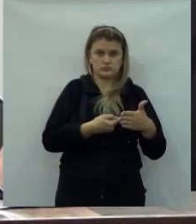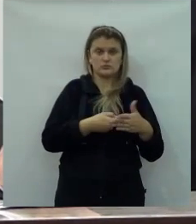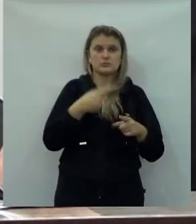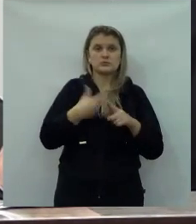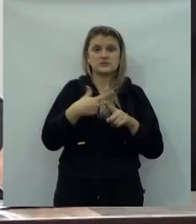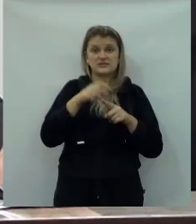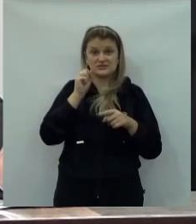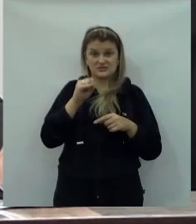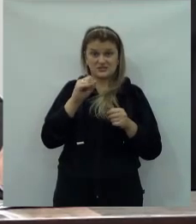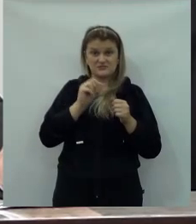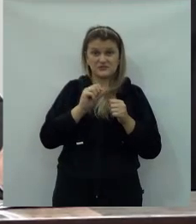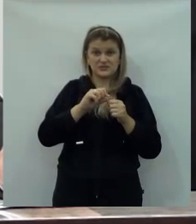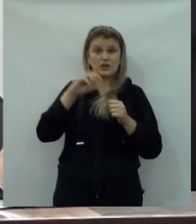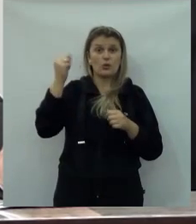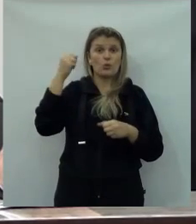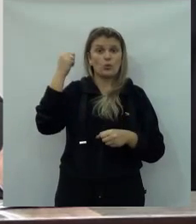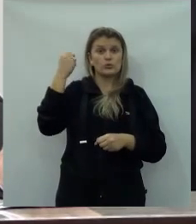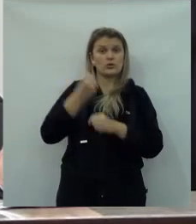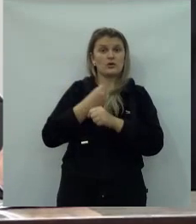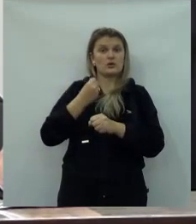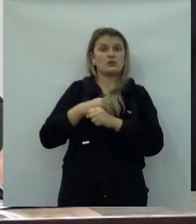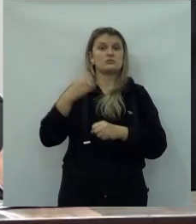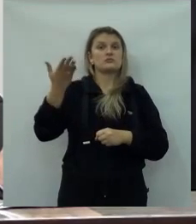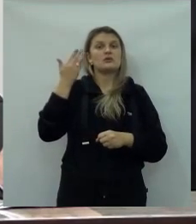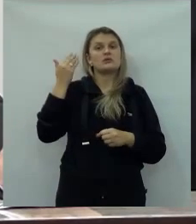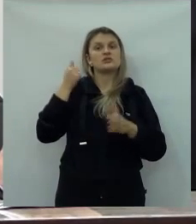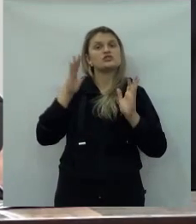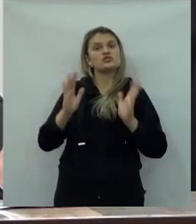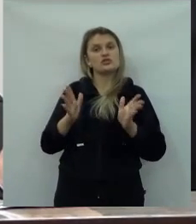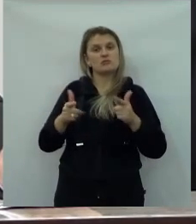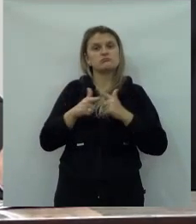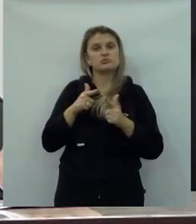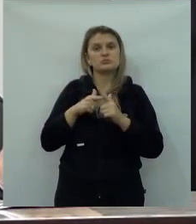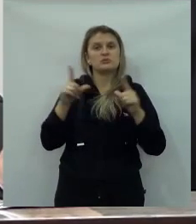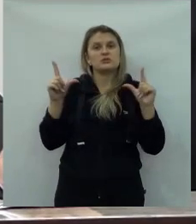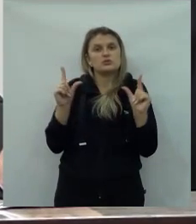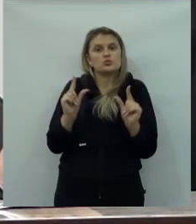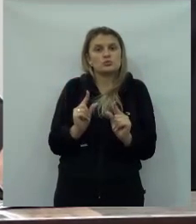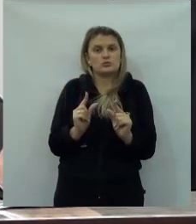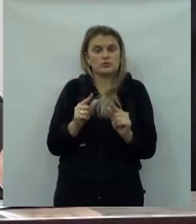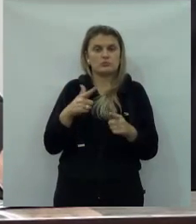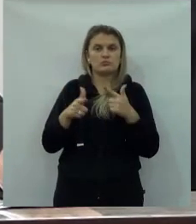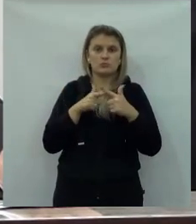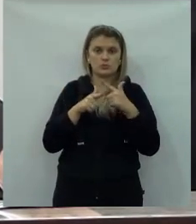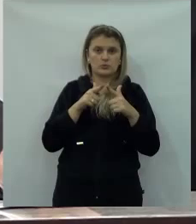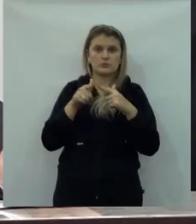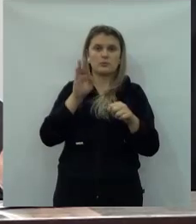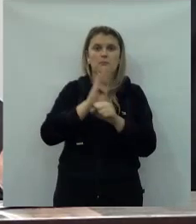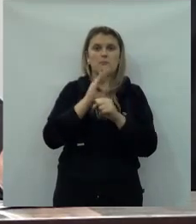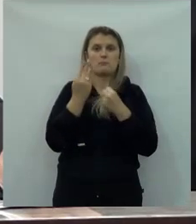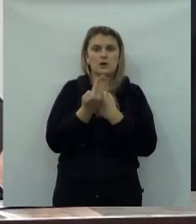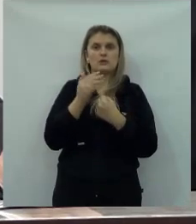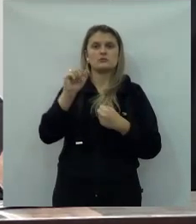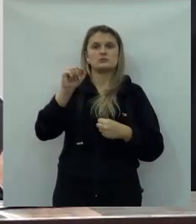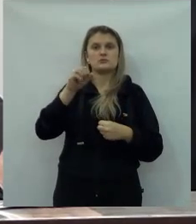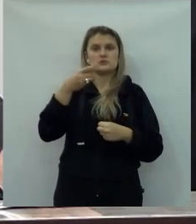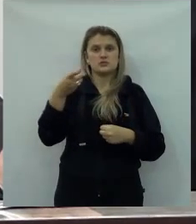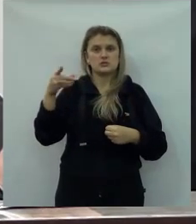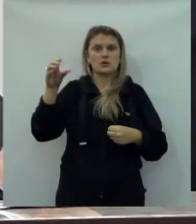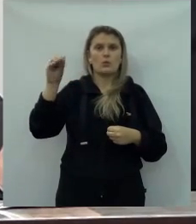da renovação do contrato. Isso foi o... Se nós tivéssemos feito isso há oito anos atrás, com certeza esse problema